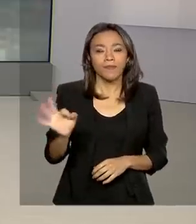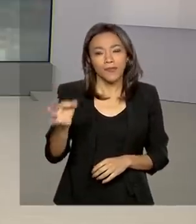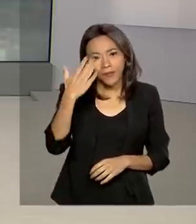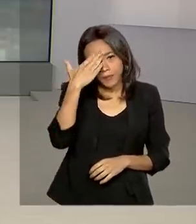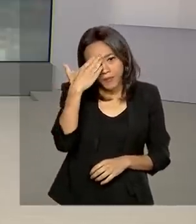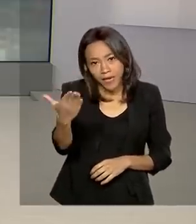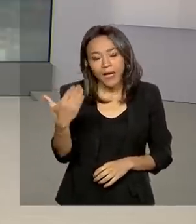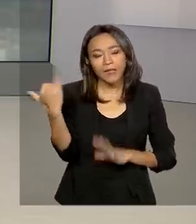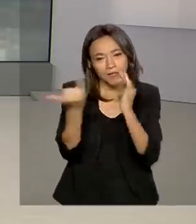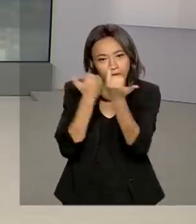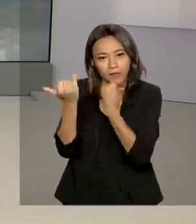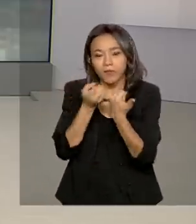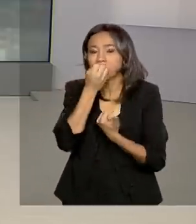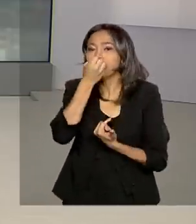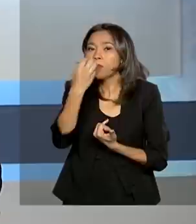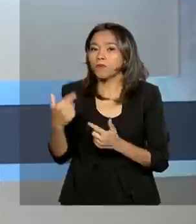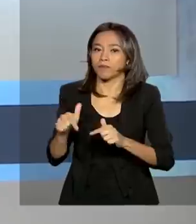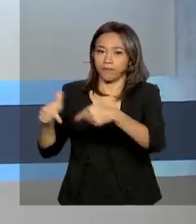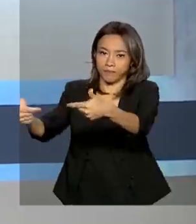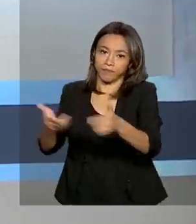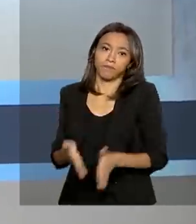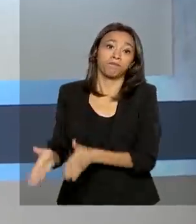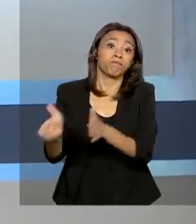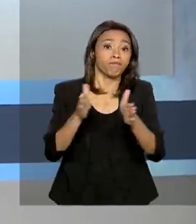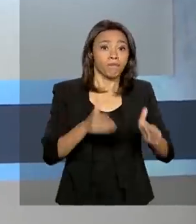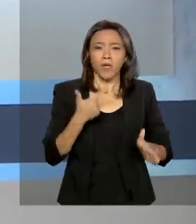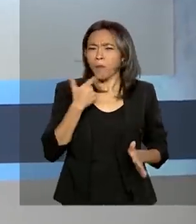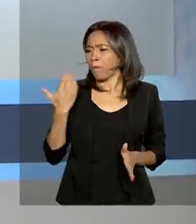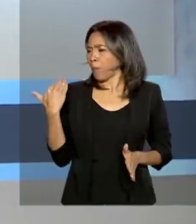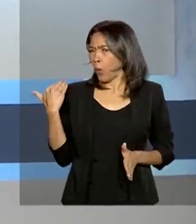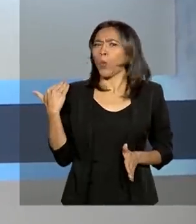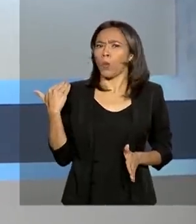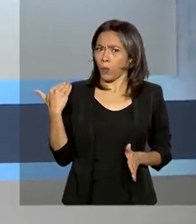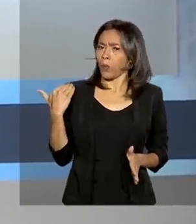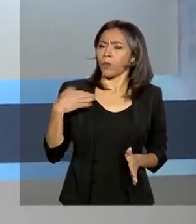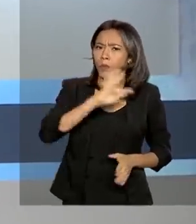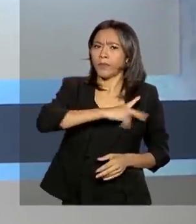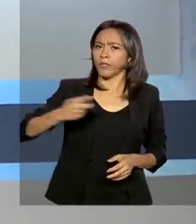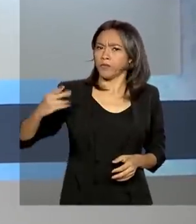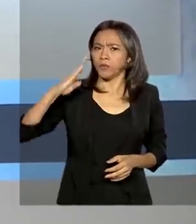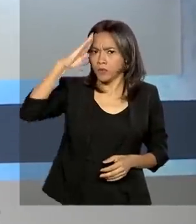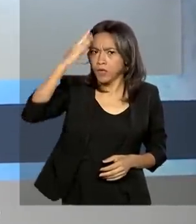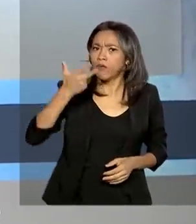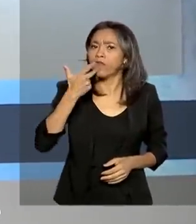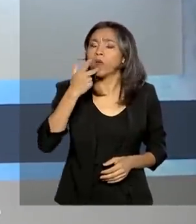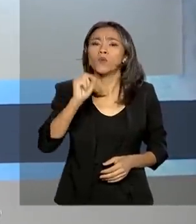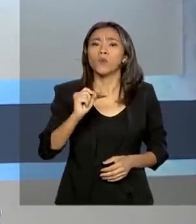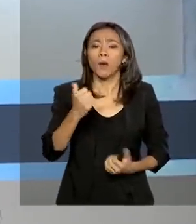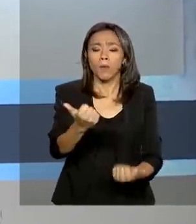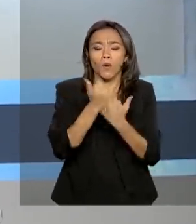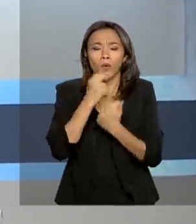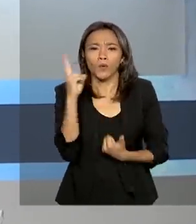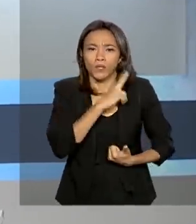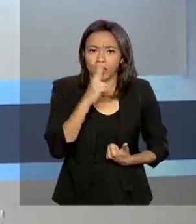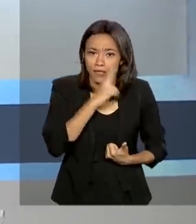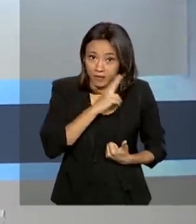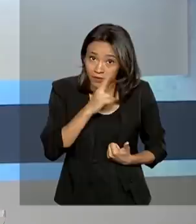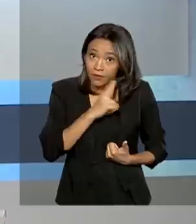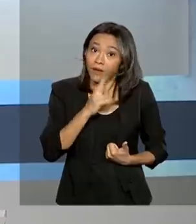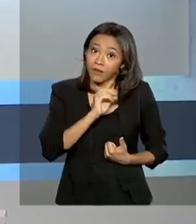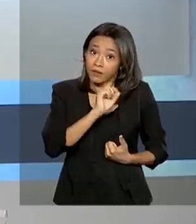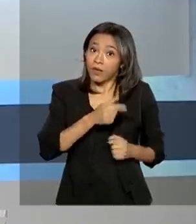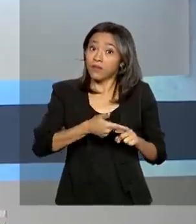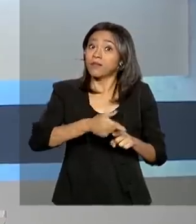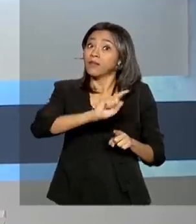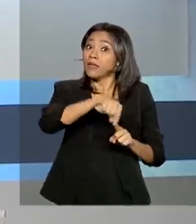pelas suas informações, bom trabalho para você. E olha, agora há pouco, o presidente Jair Bolsonaro falou sobre o auxílio emergencial depois de se reunir com